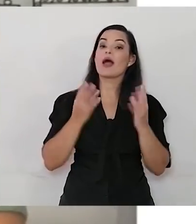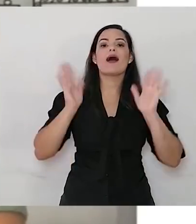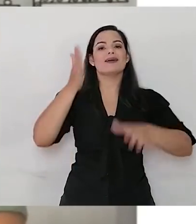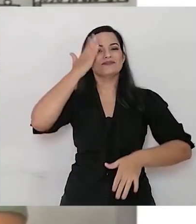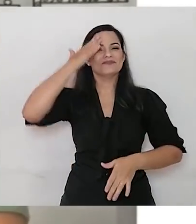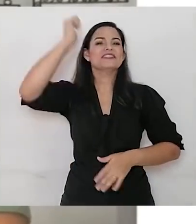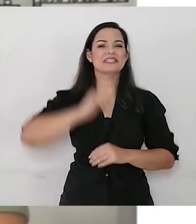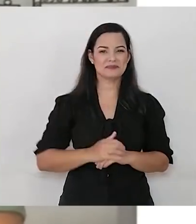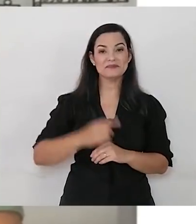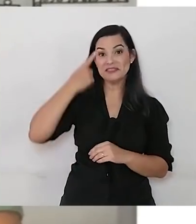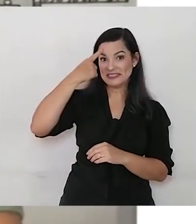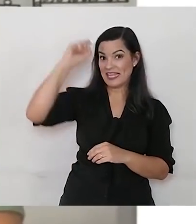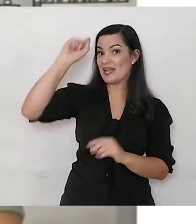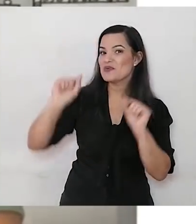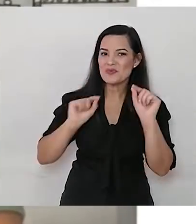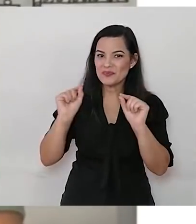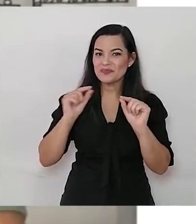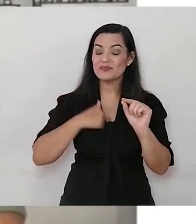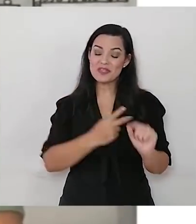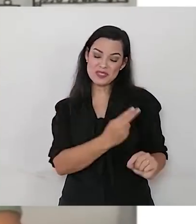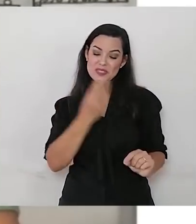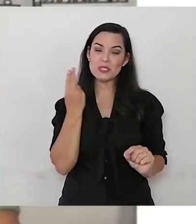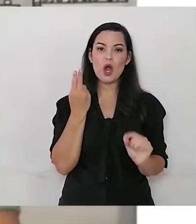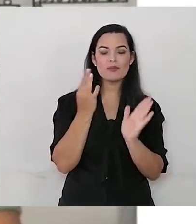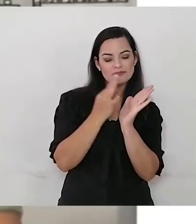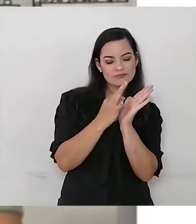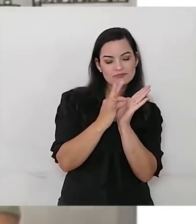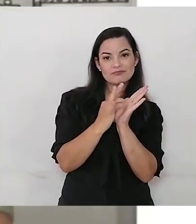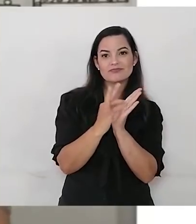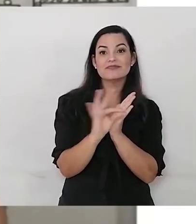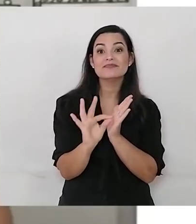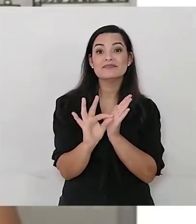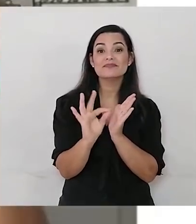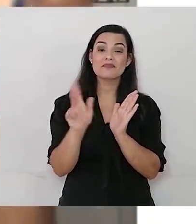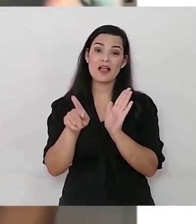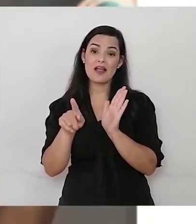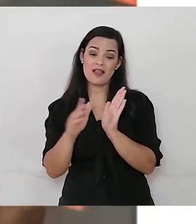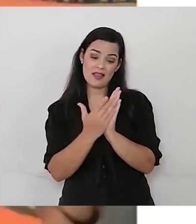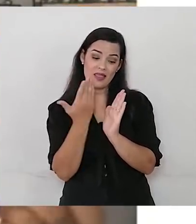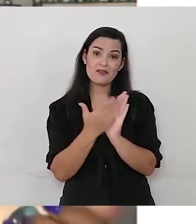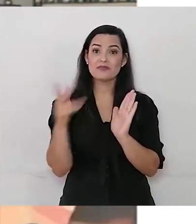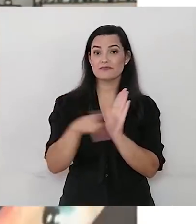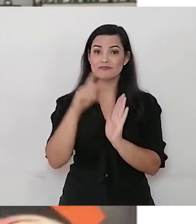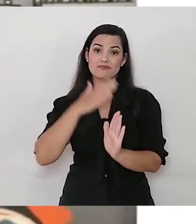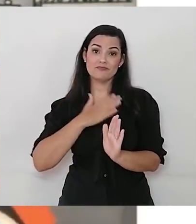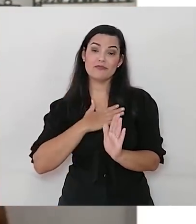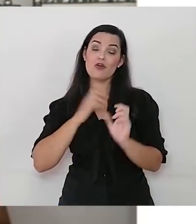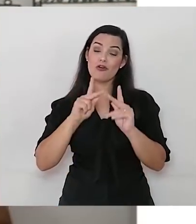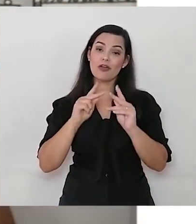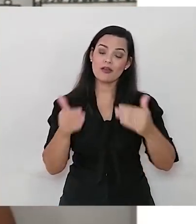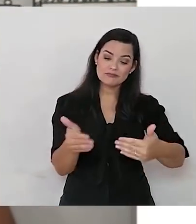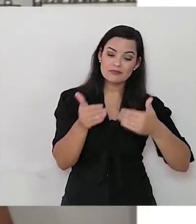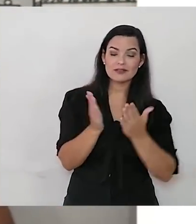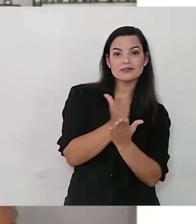Ah, já sei, eu tive uma ideia. Eu vou escrever o meu nome nos meus livros. Assim, esses livros